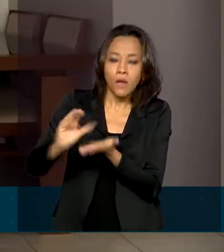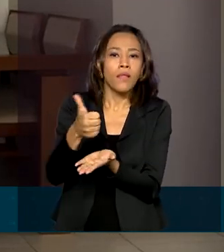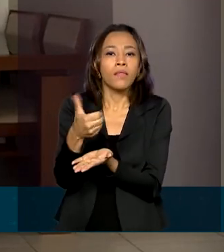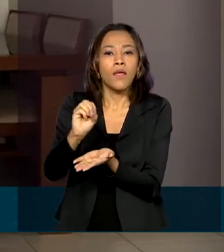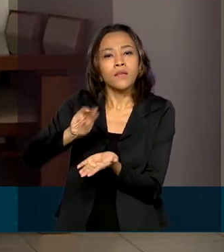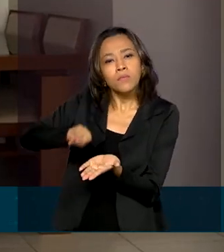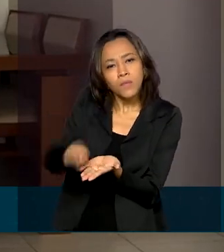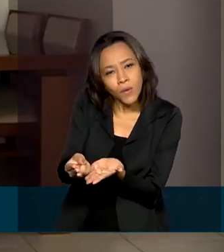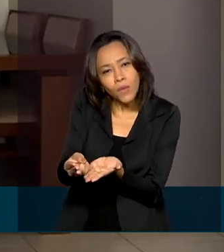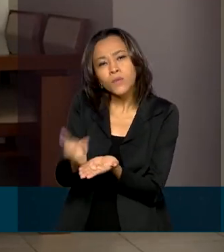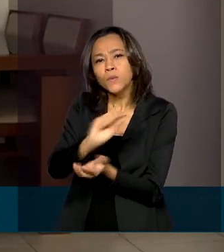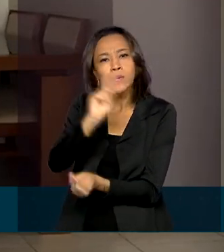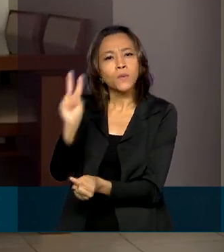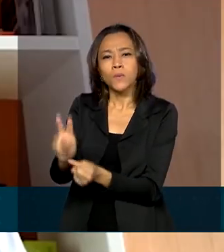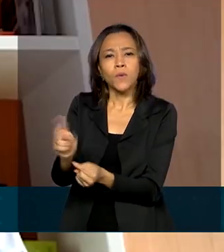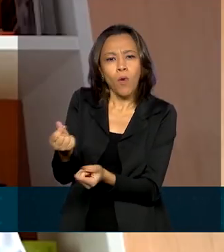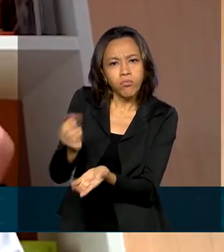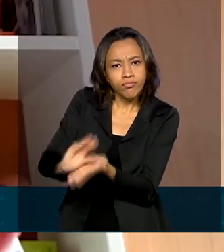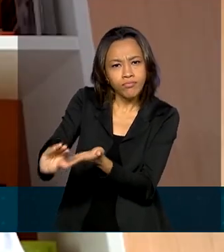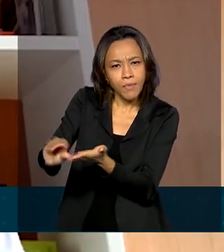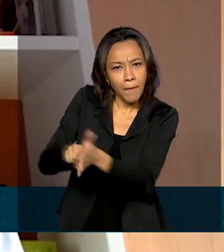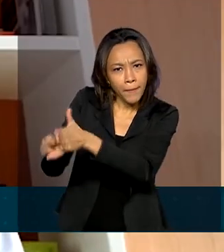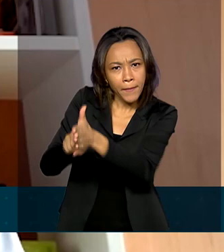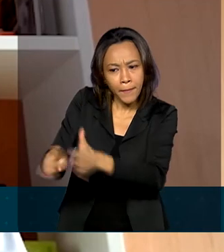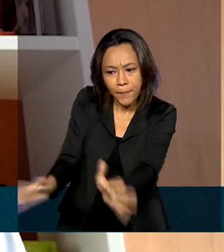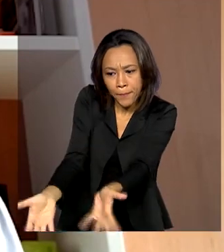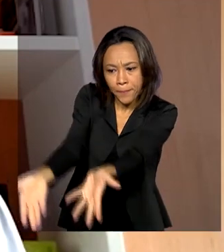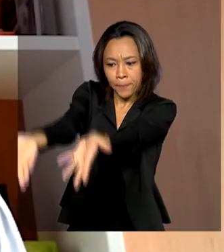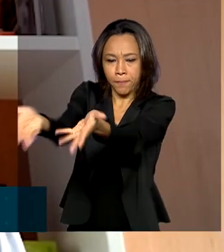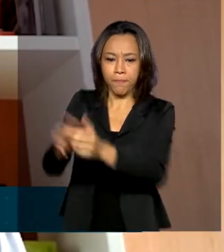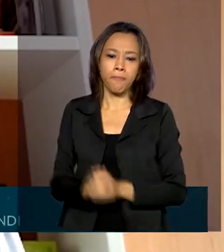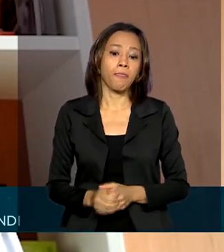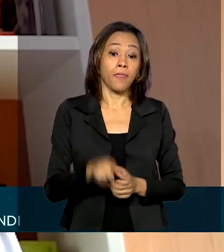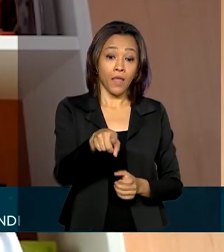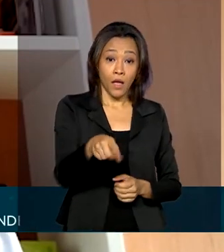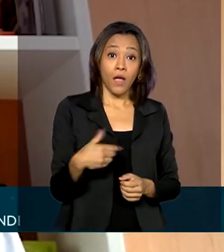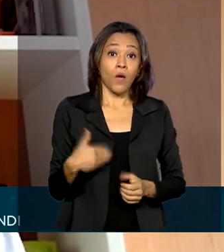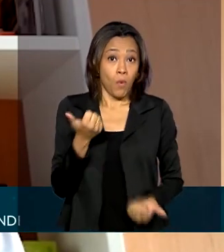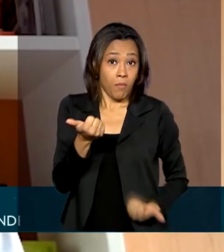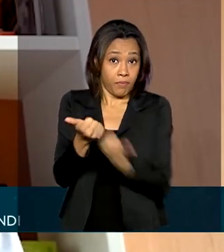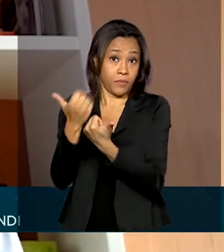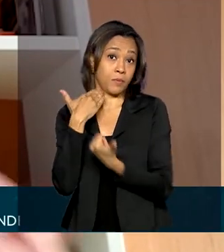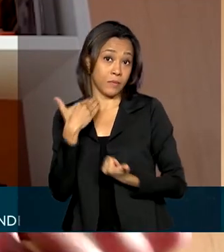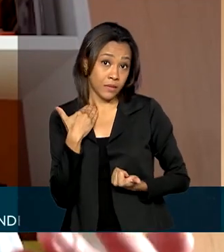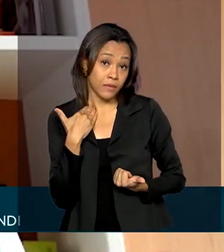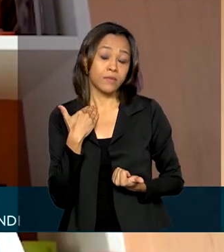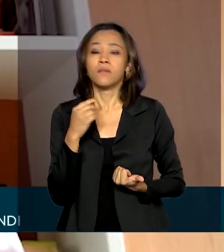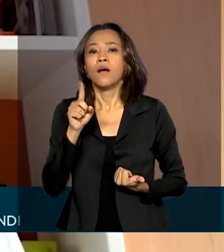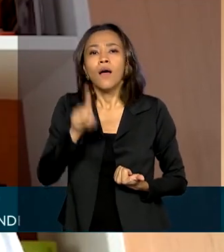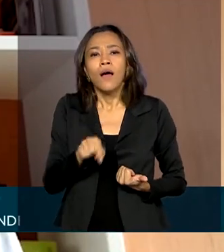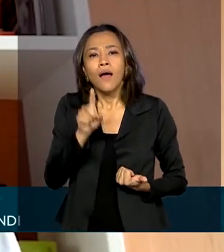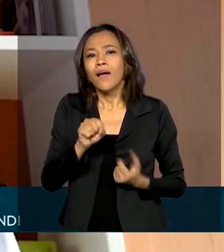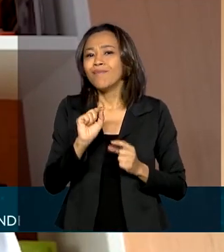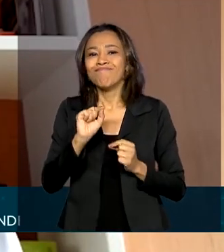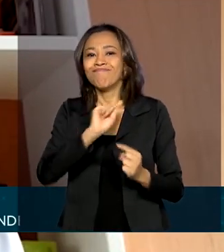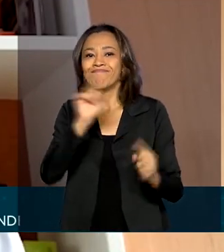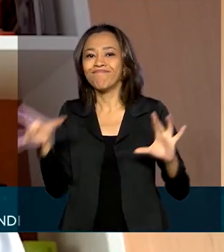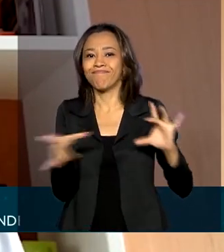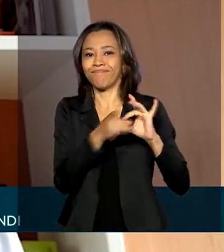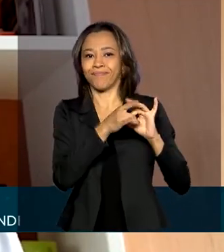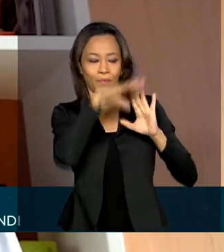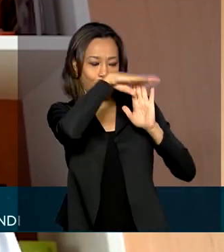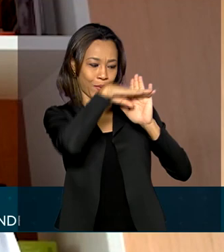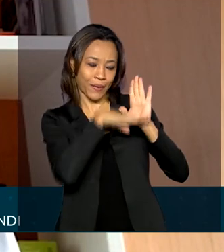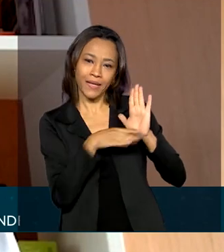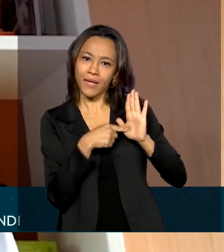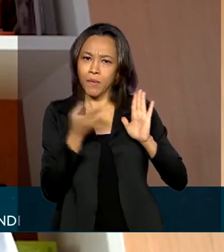para a produção dos equipamentos. O apoio do BNDES a esse equipamento inovador ocorre no âmbito do Programa Emergencial de Combate